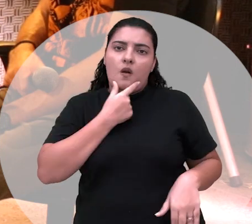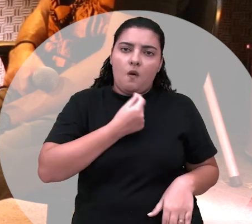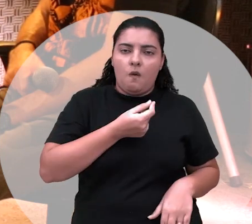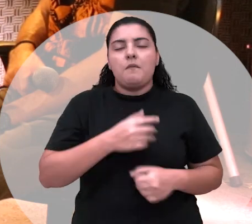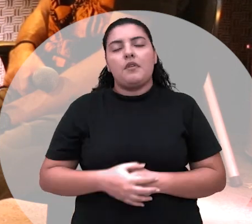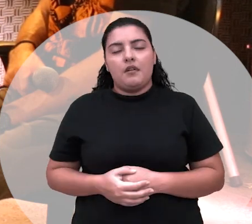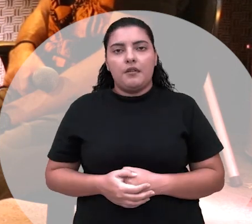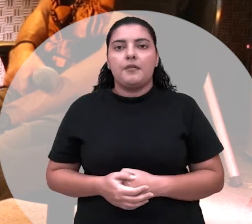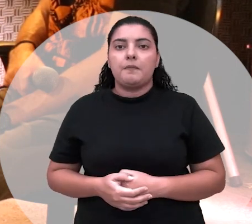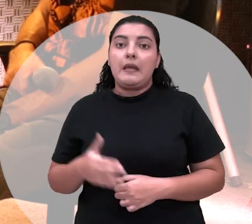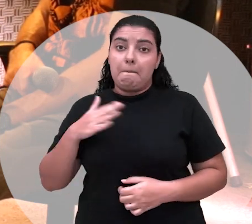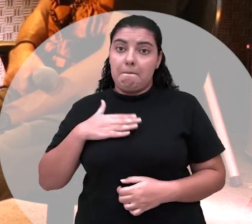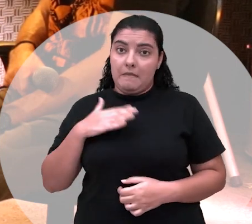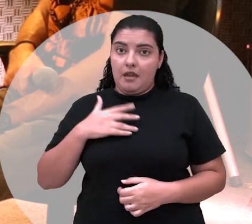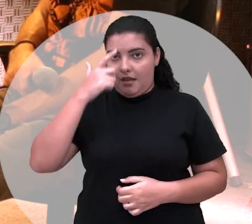em questão a mim